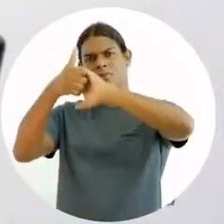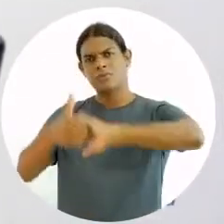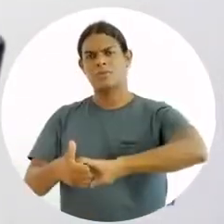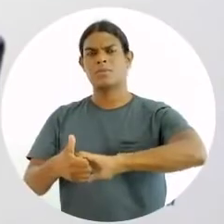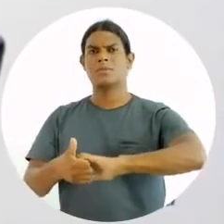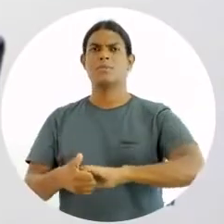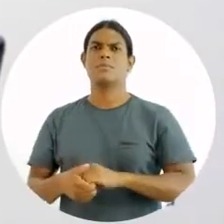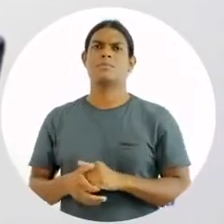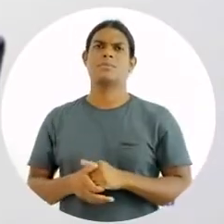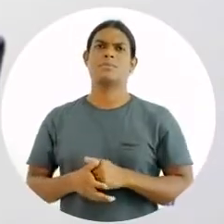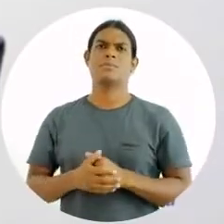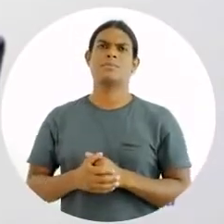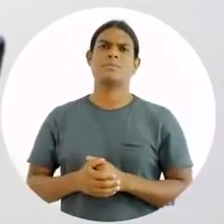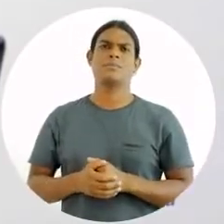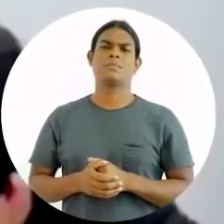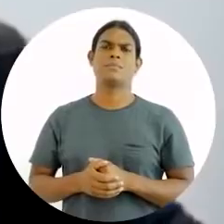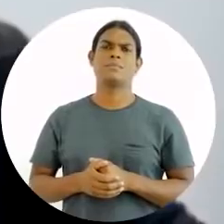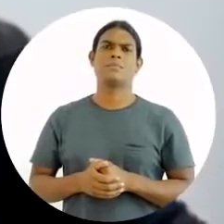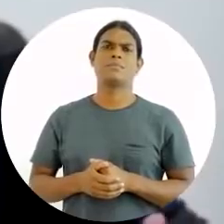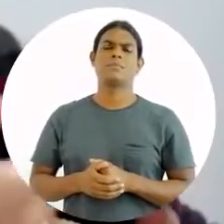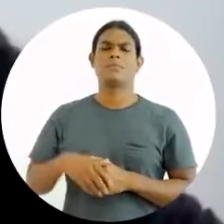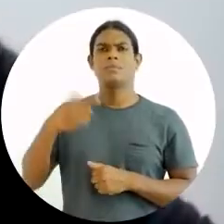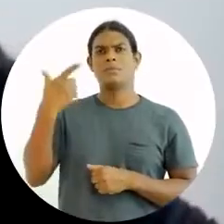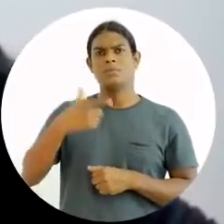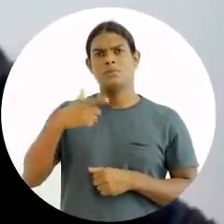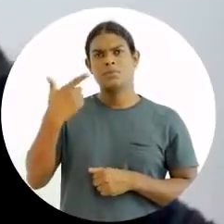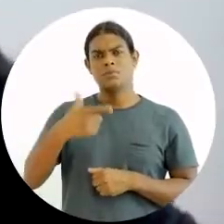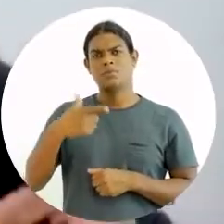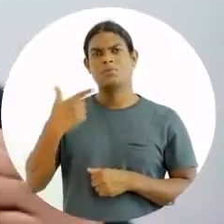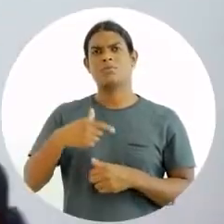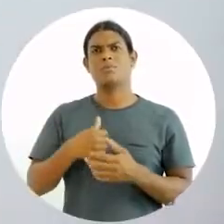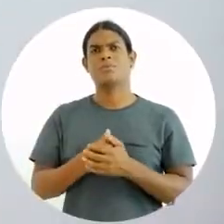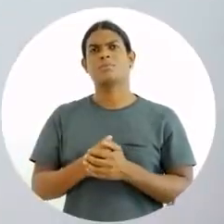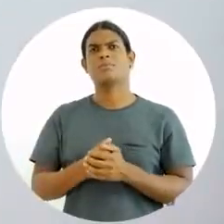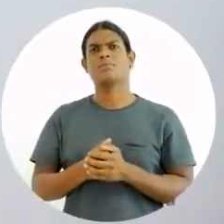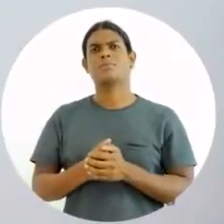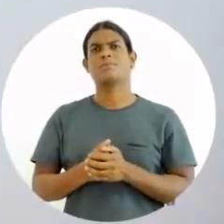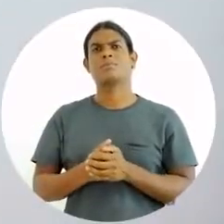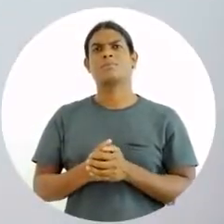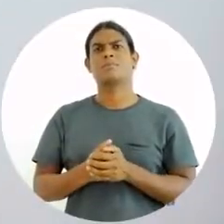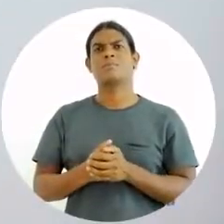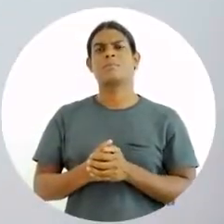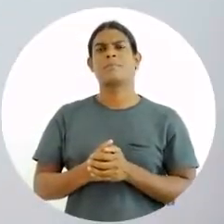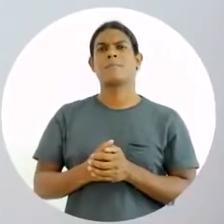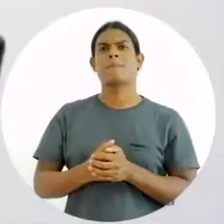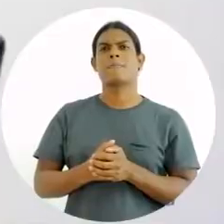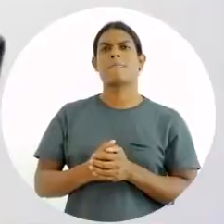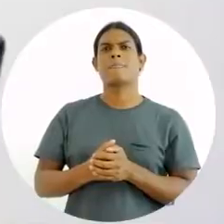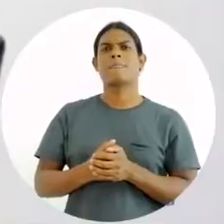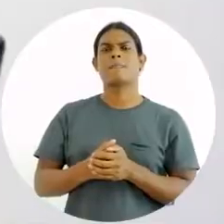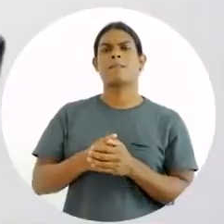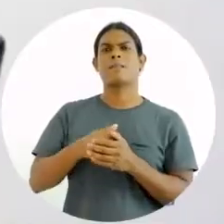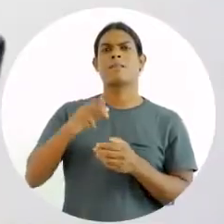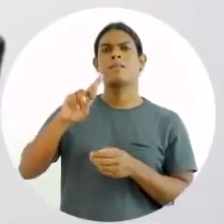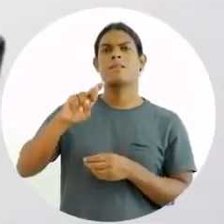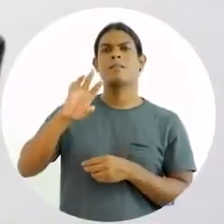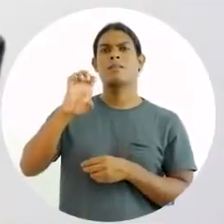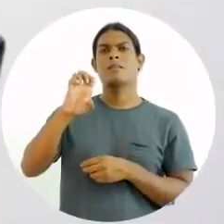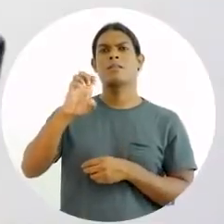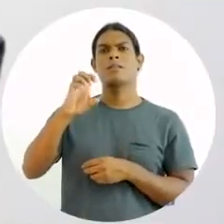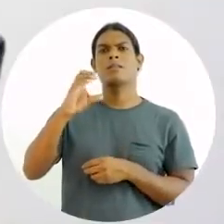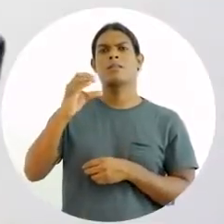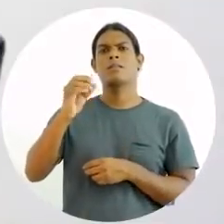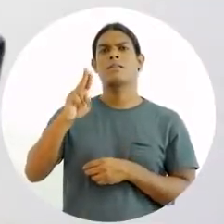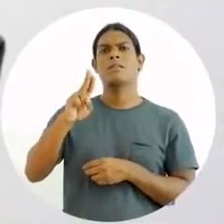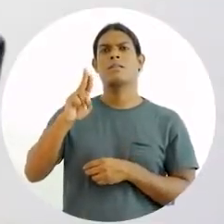resultados da organização? E o segundo é o recurso interno. O que é eu posso fazer? Ah, eu posso fazer um treinamento? Posso. Eu posso